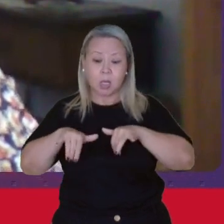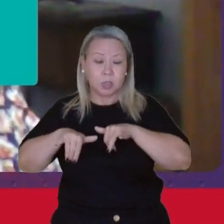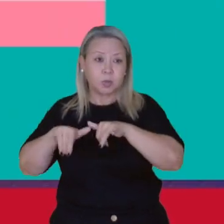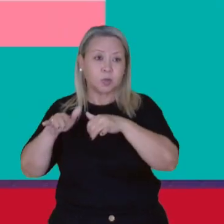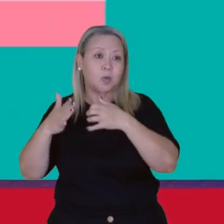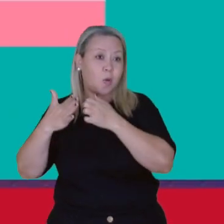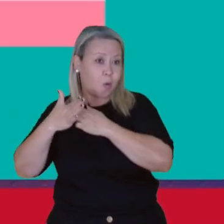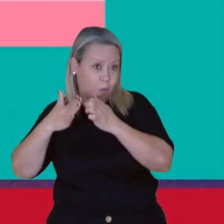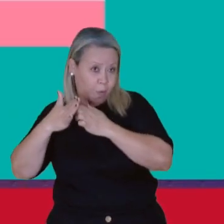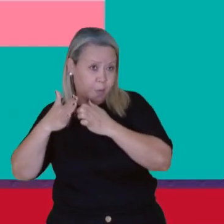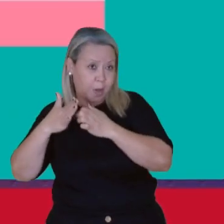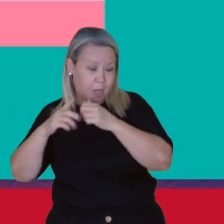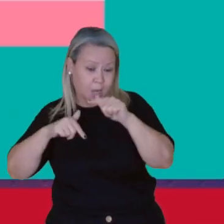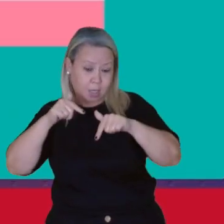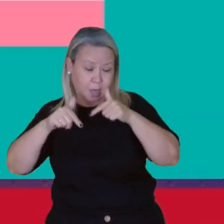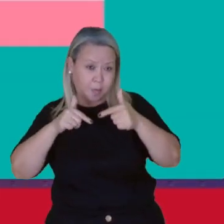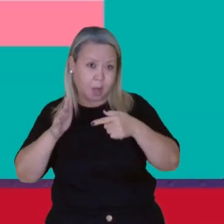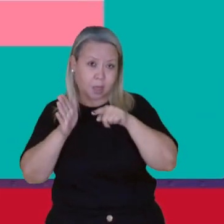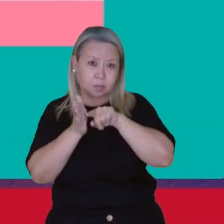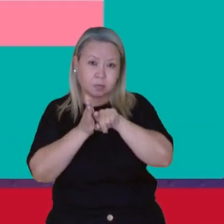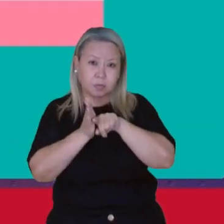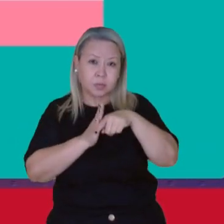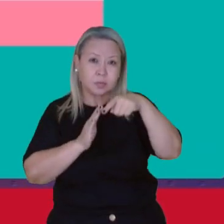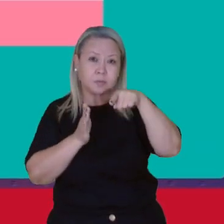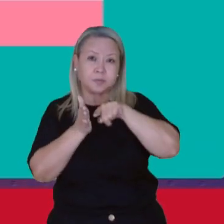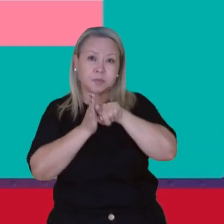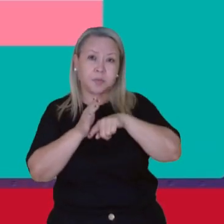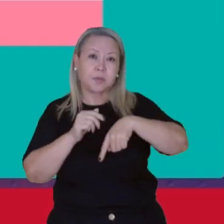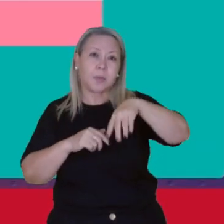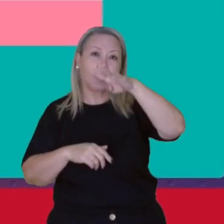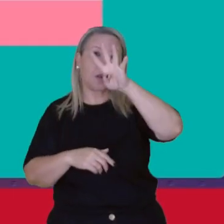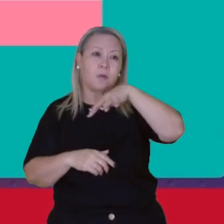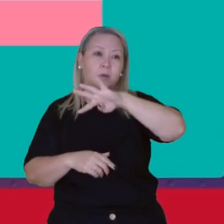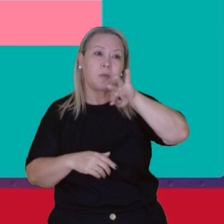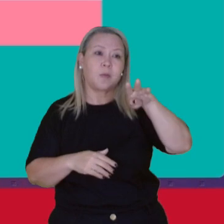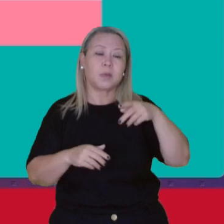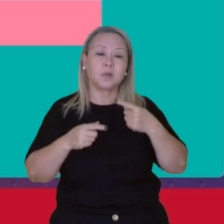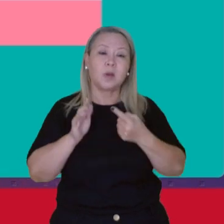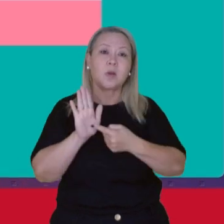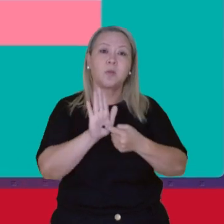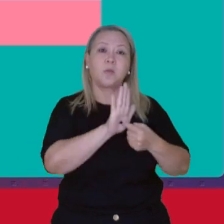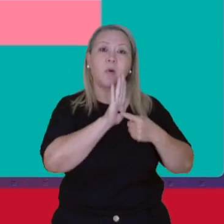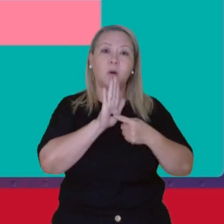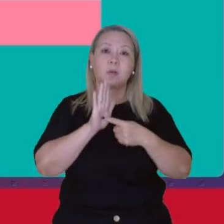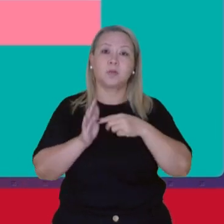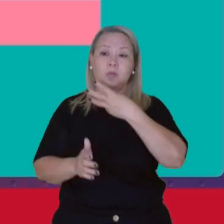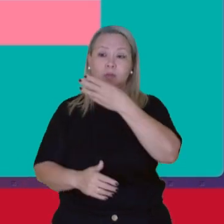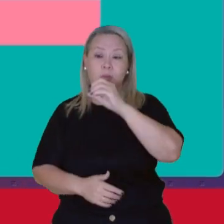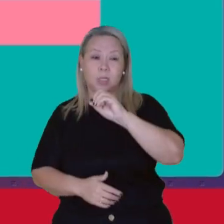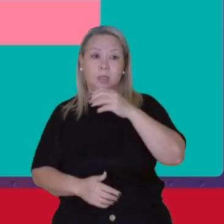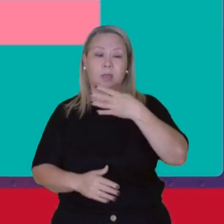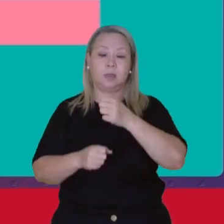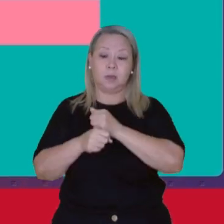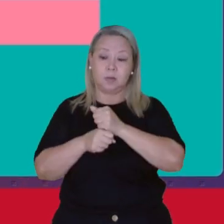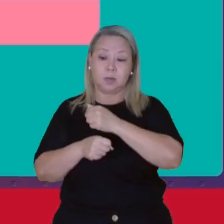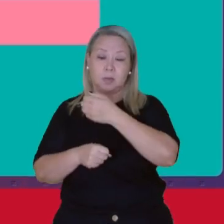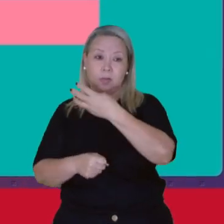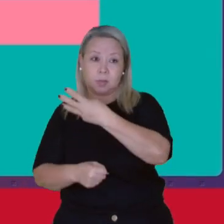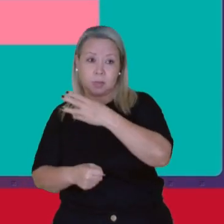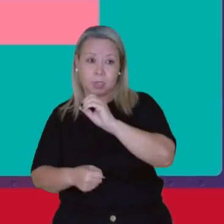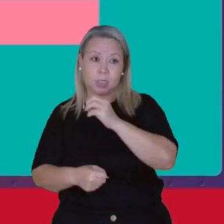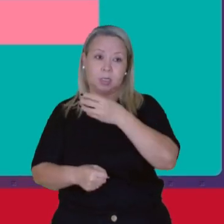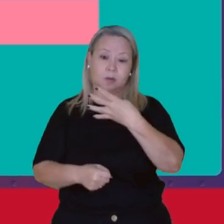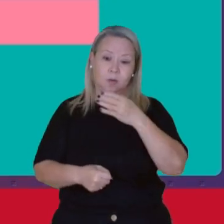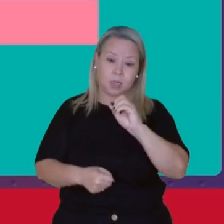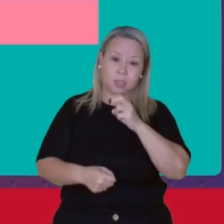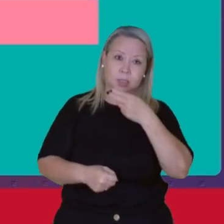trabalho Os dados mostram que entre os anos 30, 40 e os anos 50, 60 e 70 A